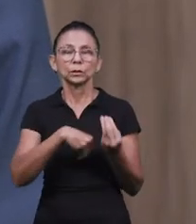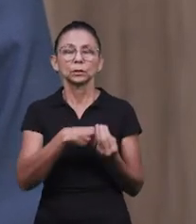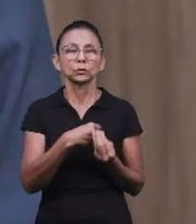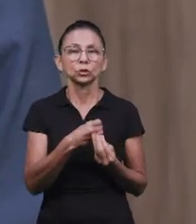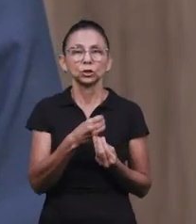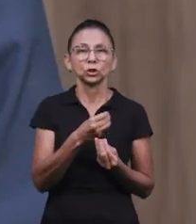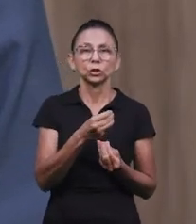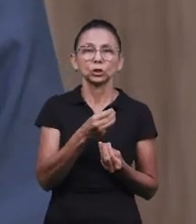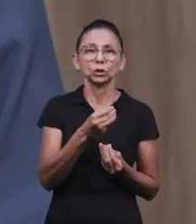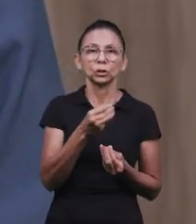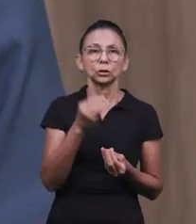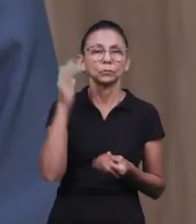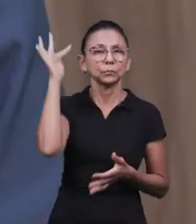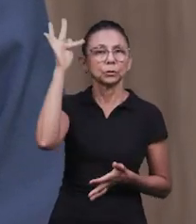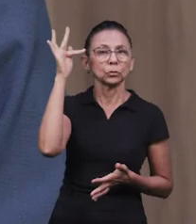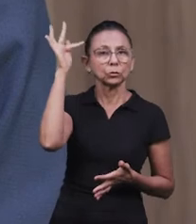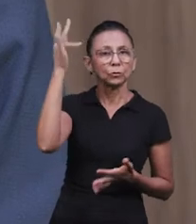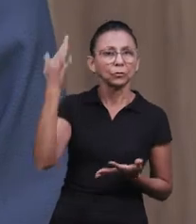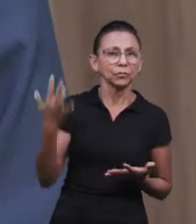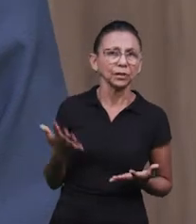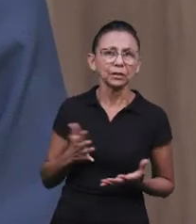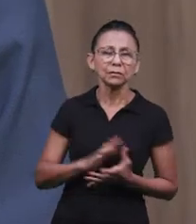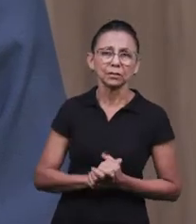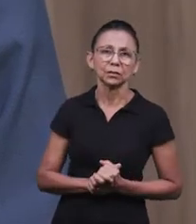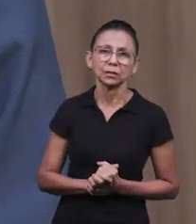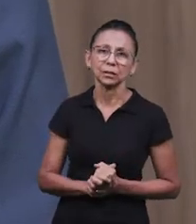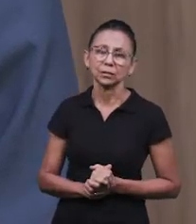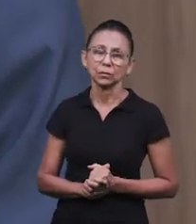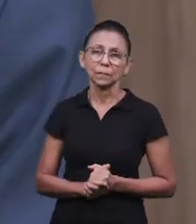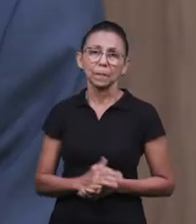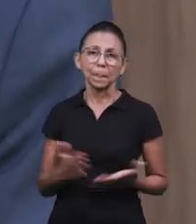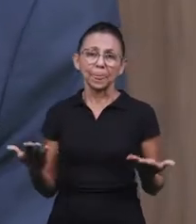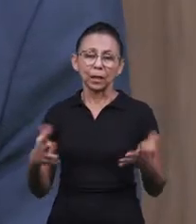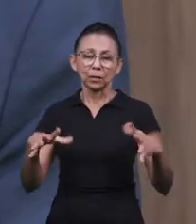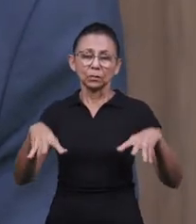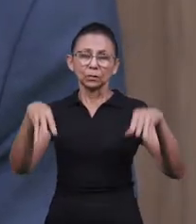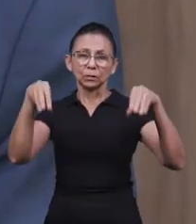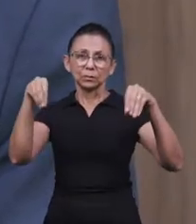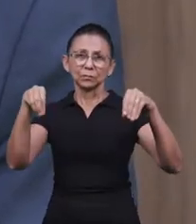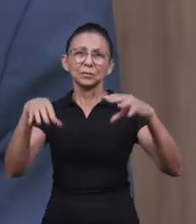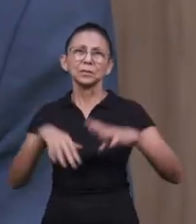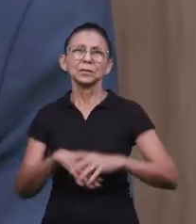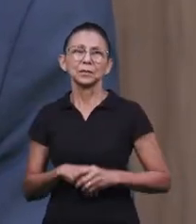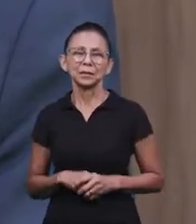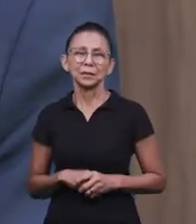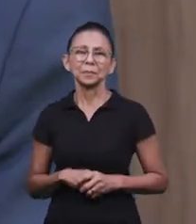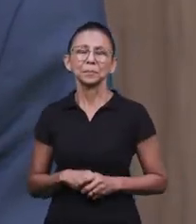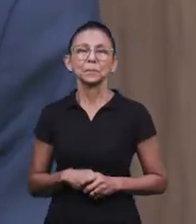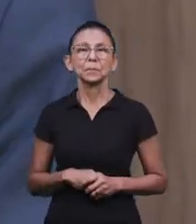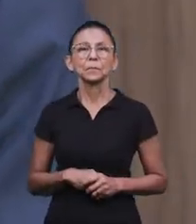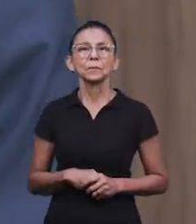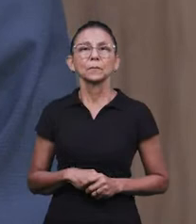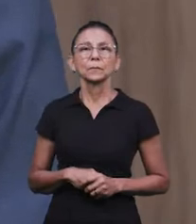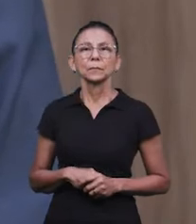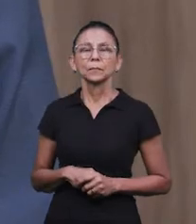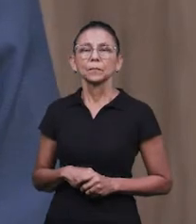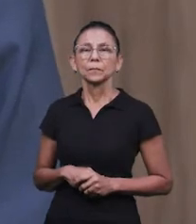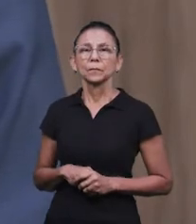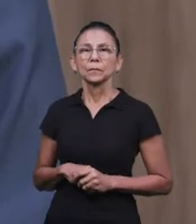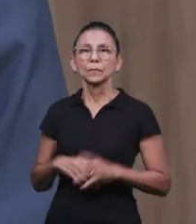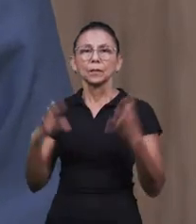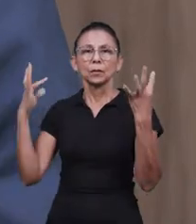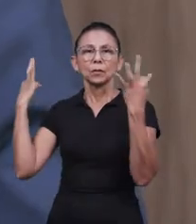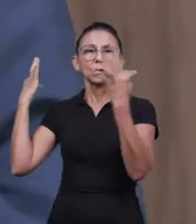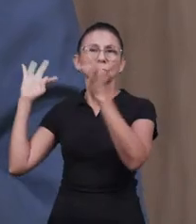podemos dizer, conceito de ocultismo da Idade Média, que isso aí já vem da Idade Média lá, ocultismo misturado nessa festa, e também